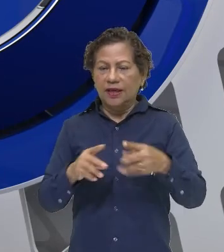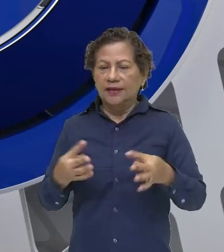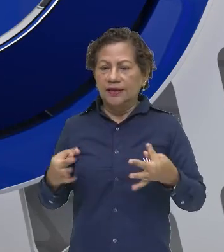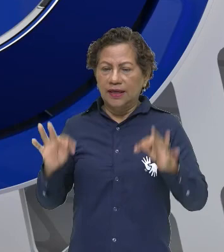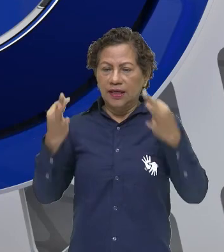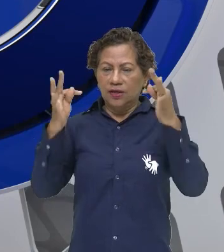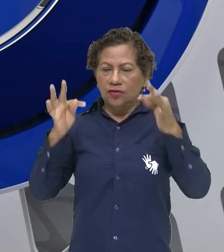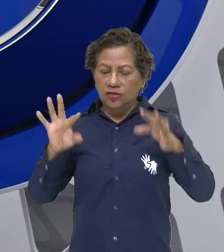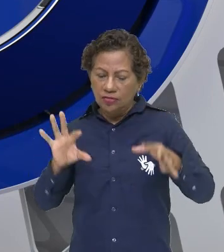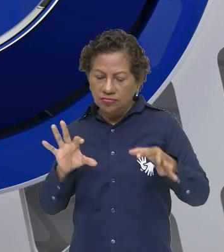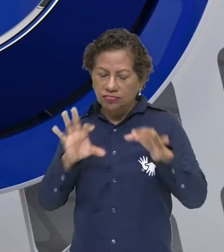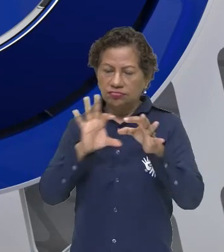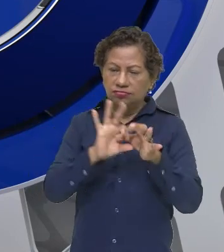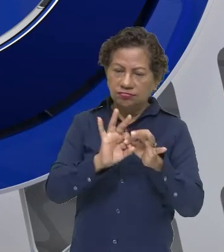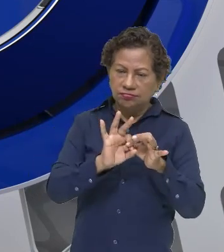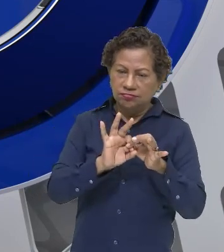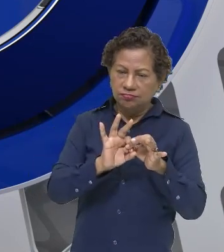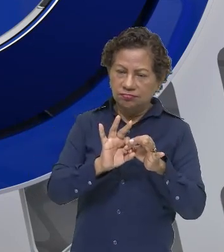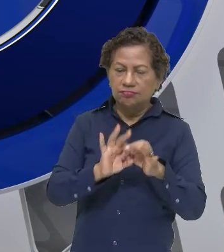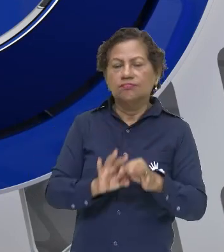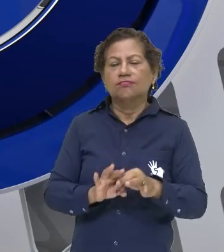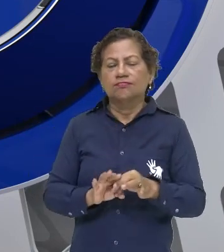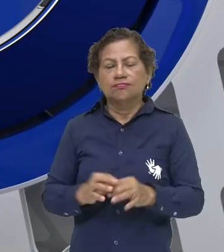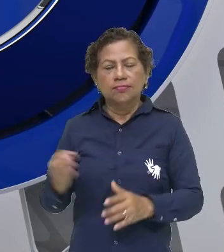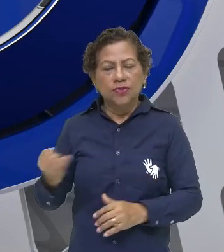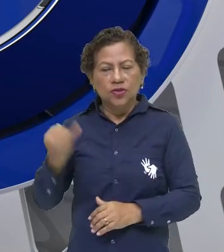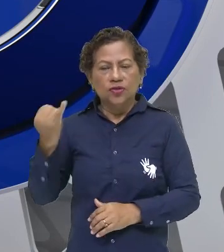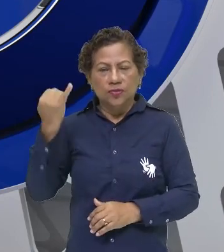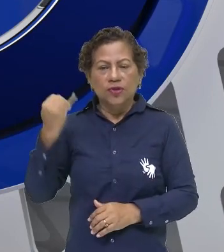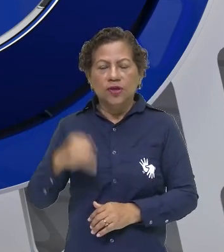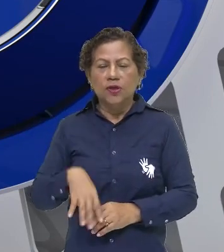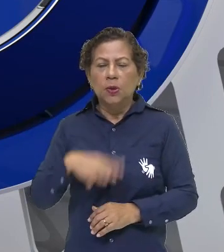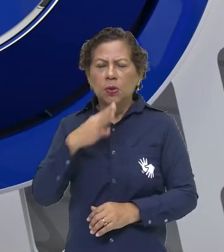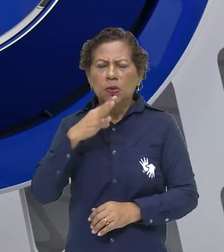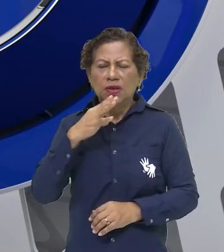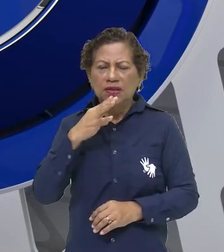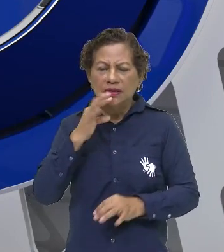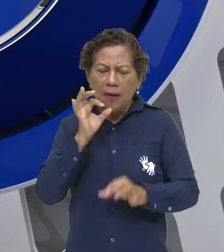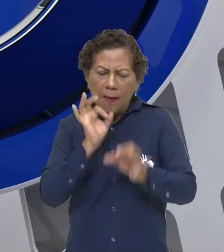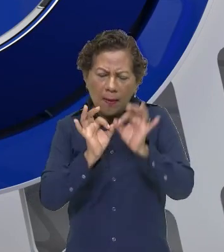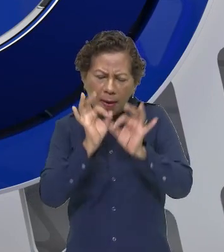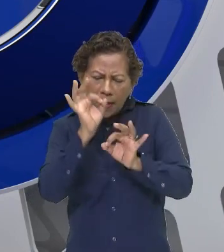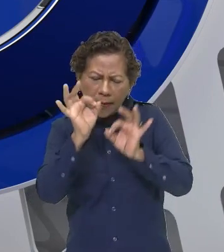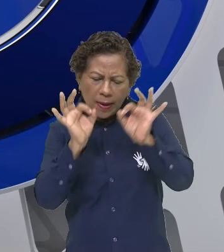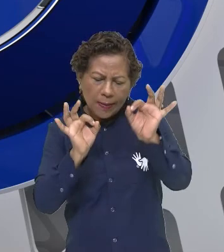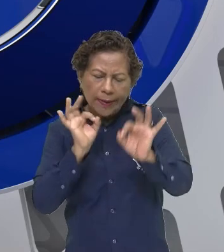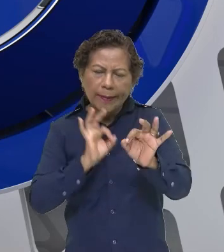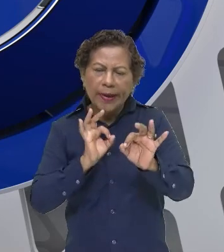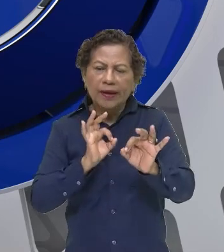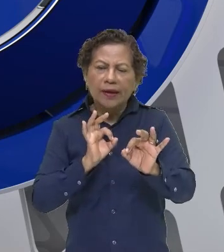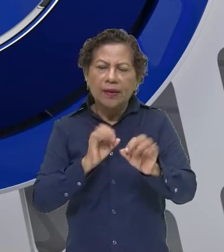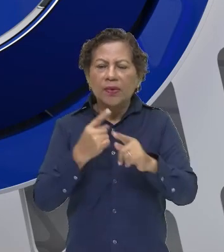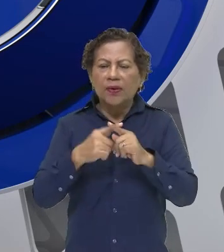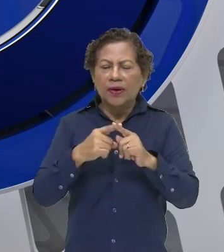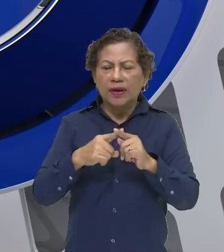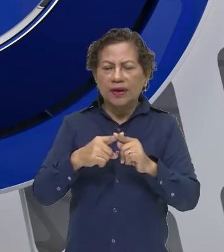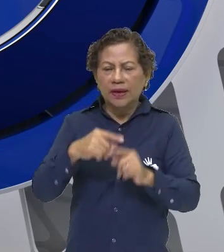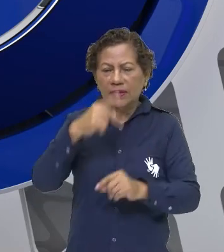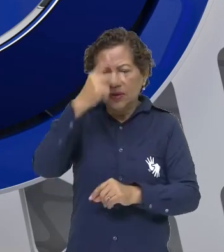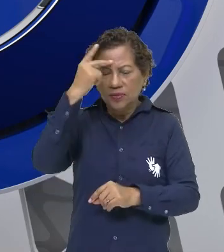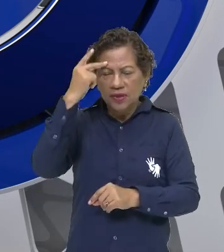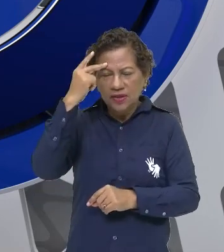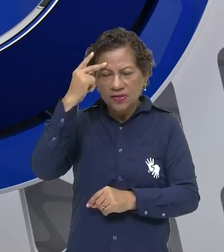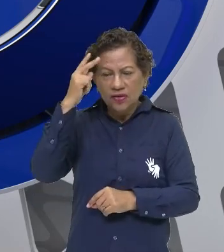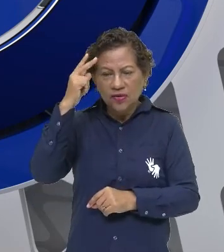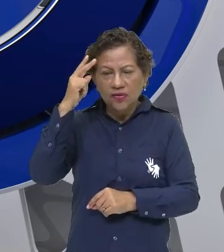sensações de cores, conhecer essas partículas, né, que antes ninguém imaginava como seriam